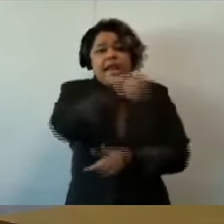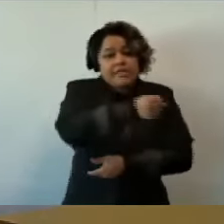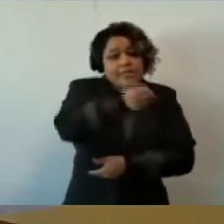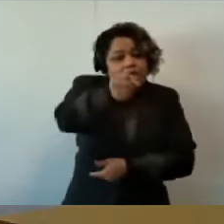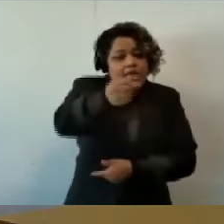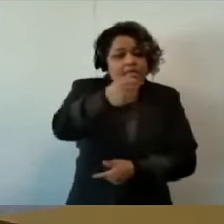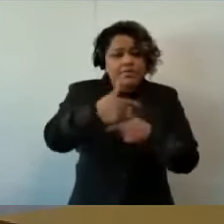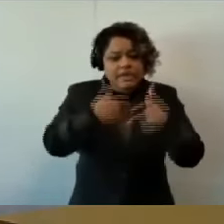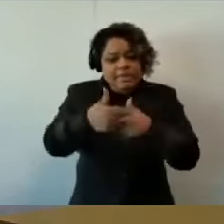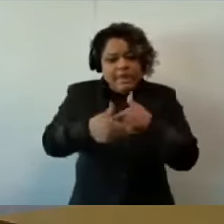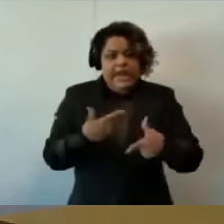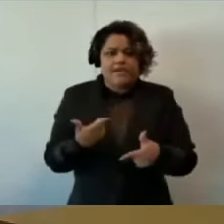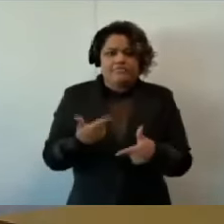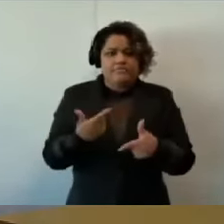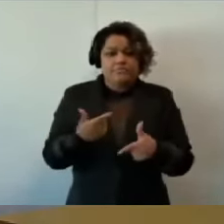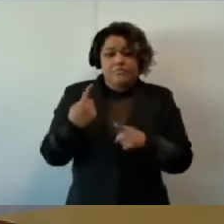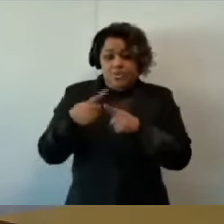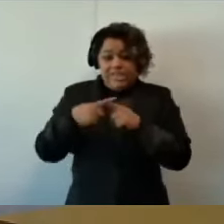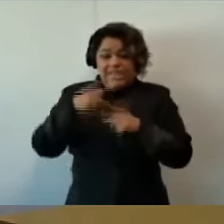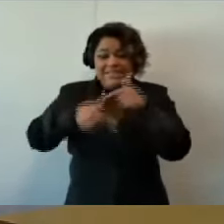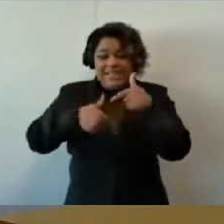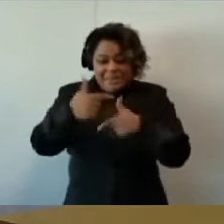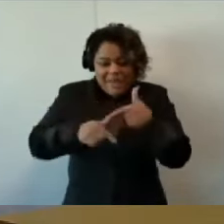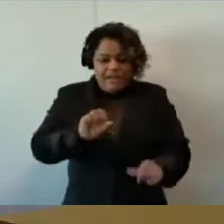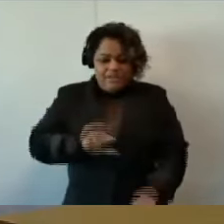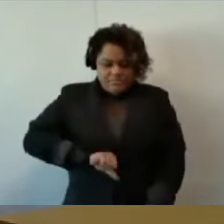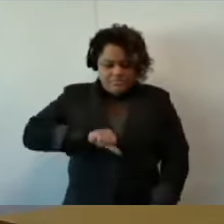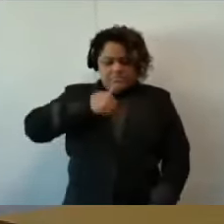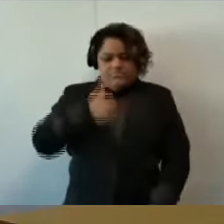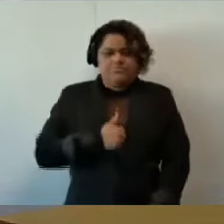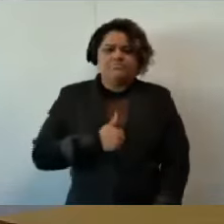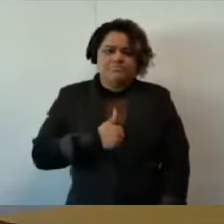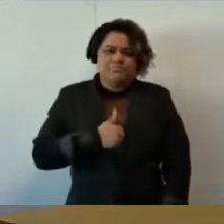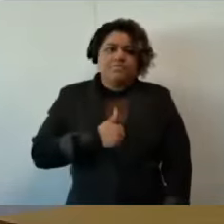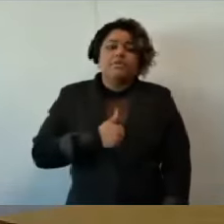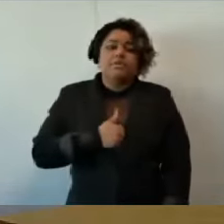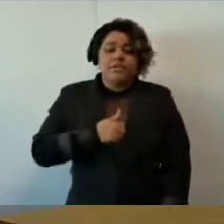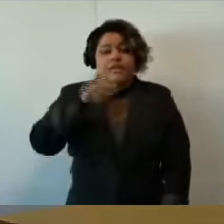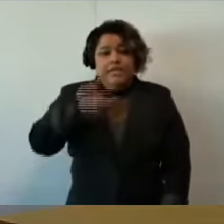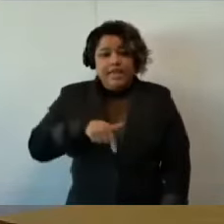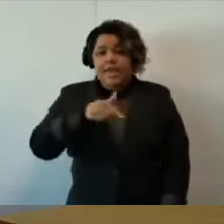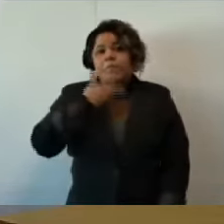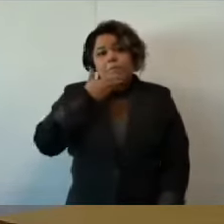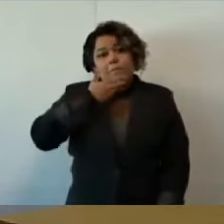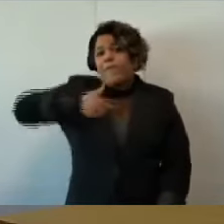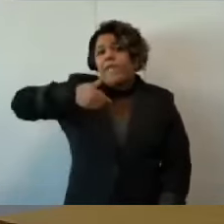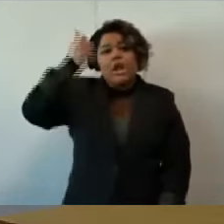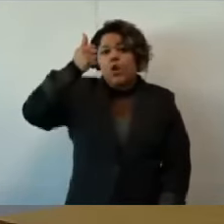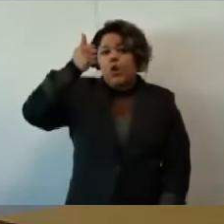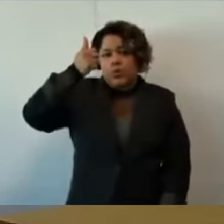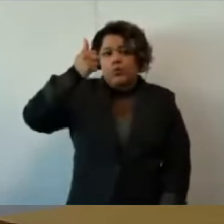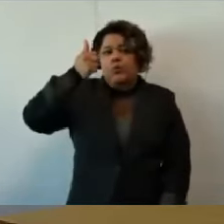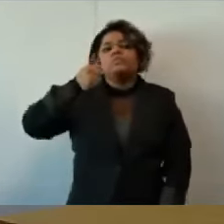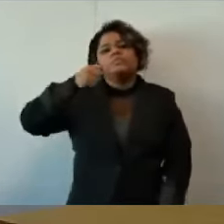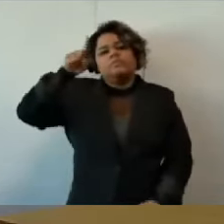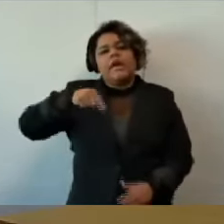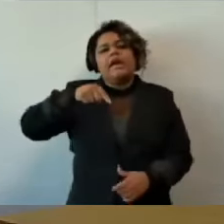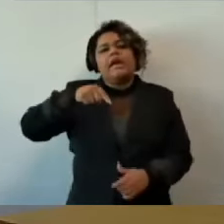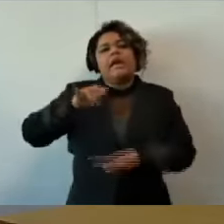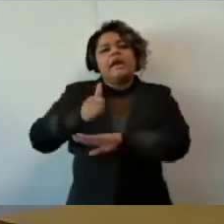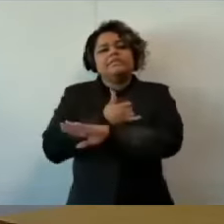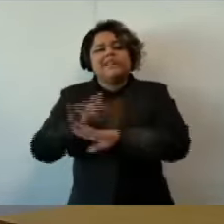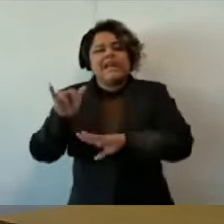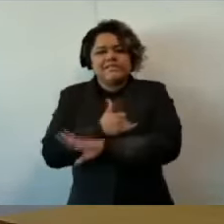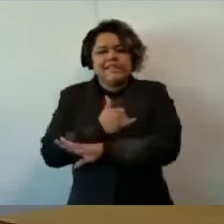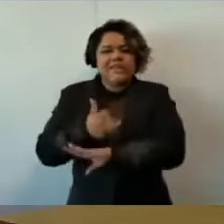O trabalho dignifica o homem. A melhor porta de saída do programa social é emprego e renda, a